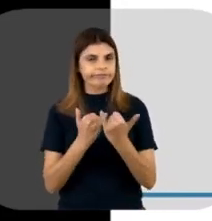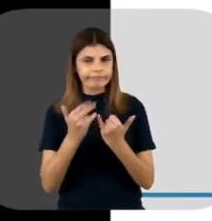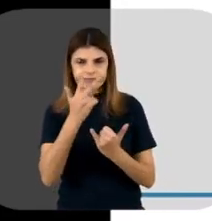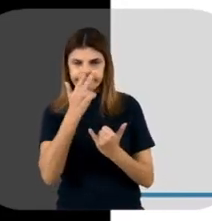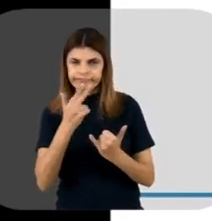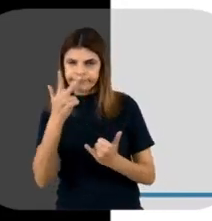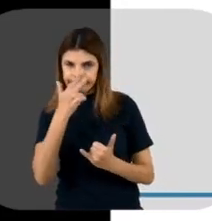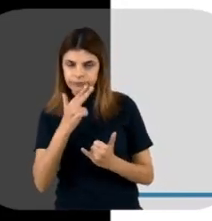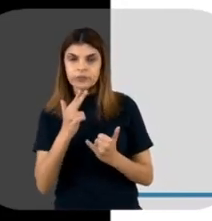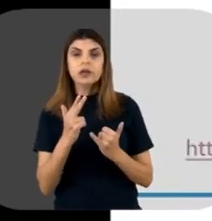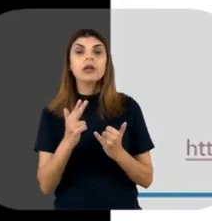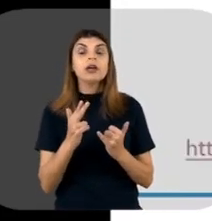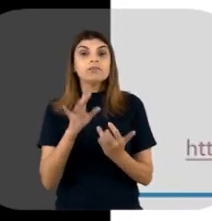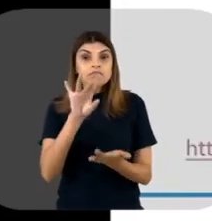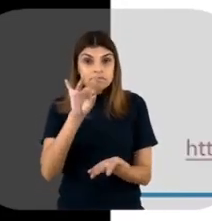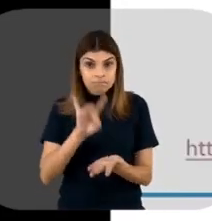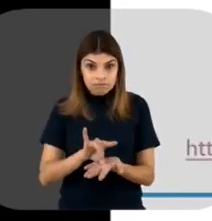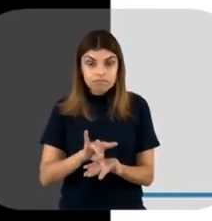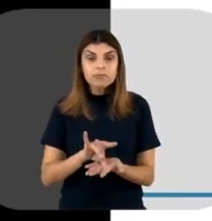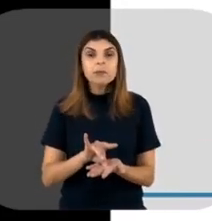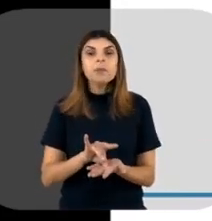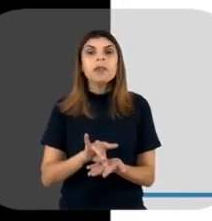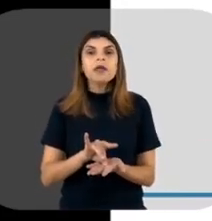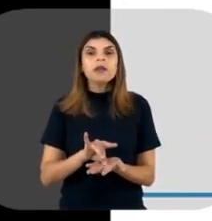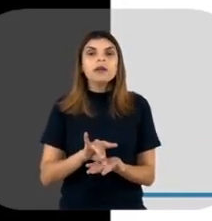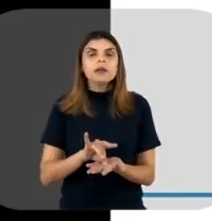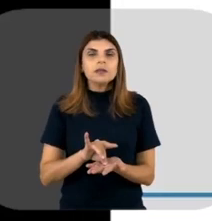ele ser um biosimilar, efetivamente, né?